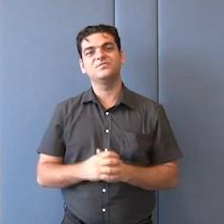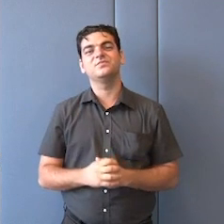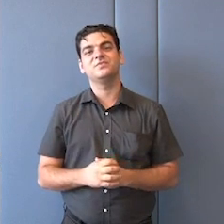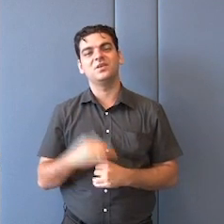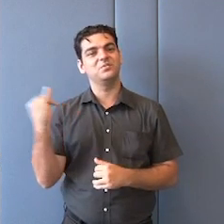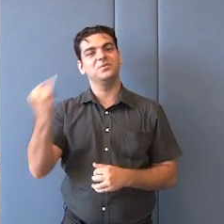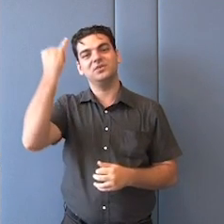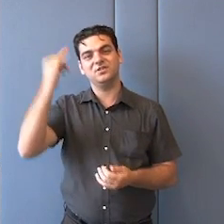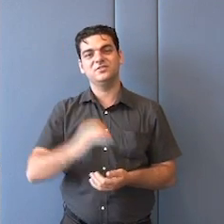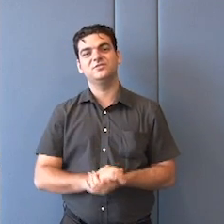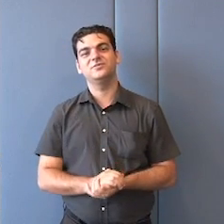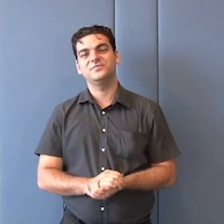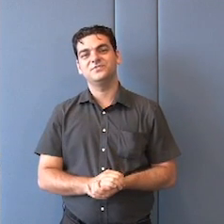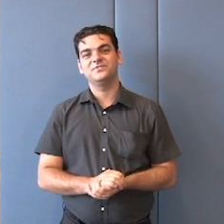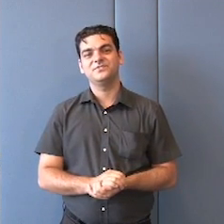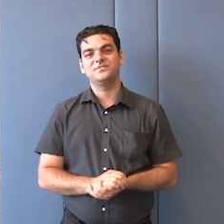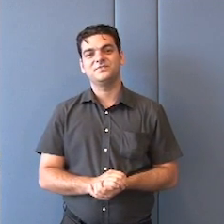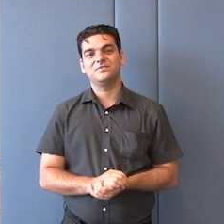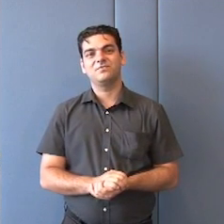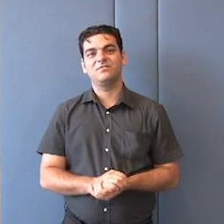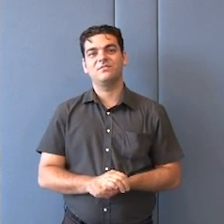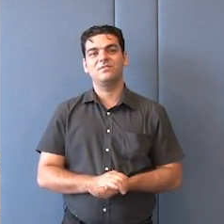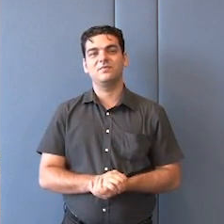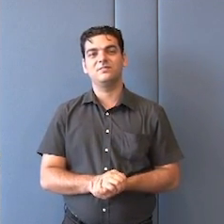esses dois ou três rótulos.